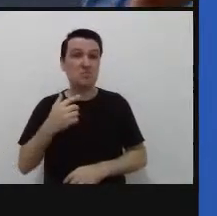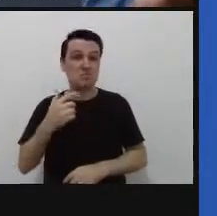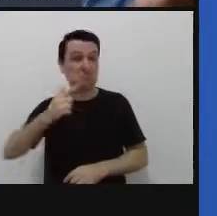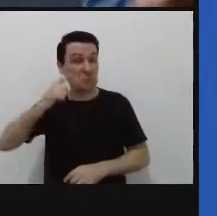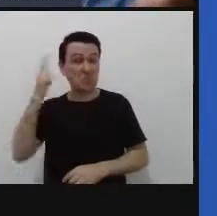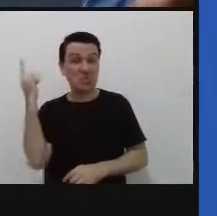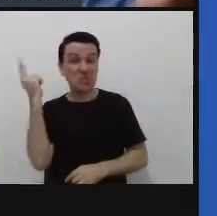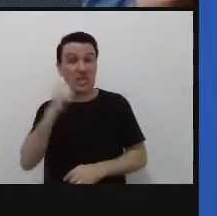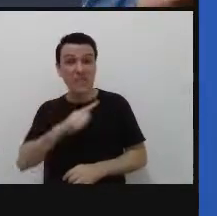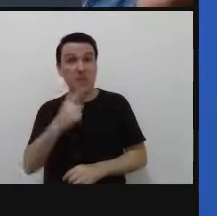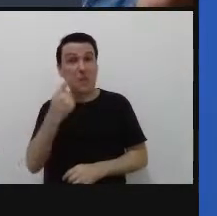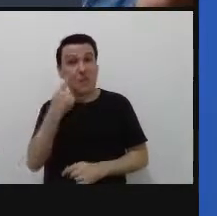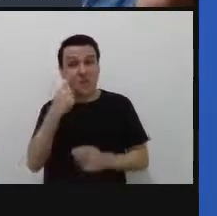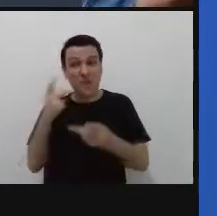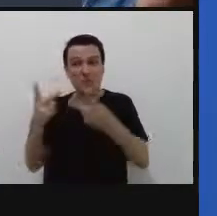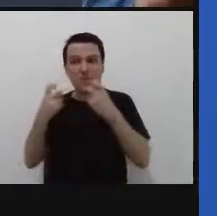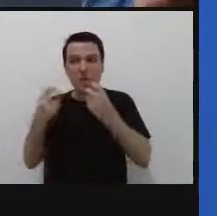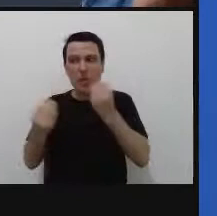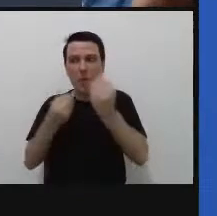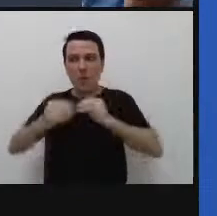pouquinho sobre o comportamento inovador